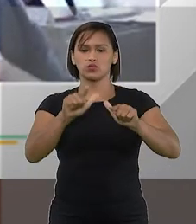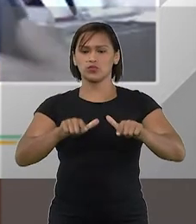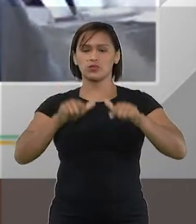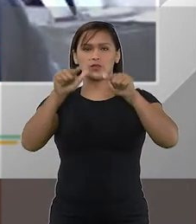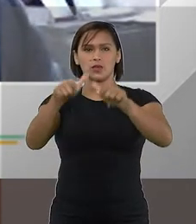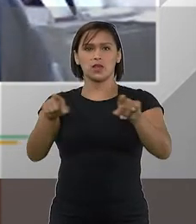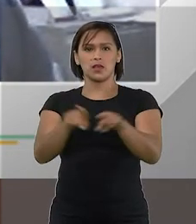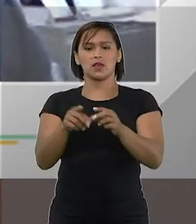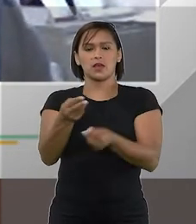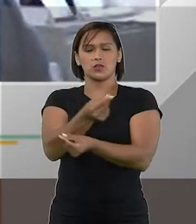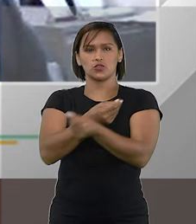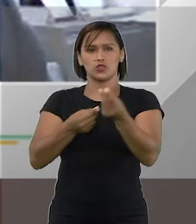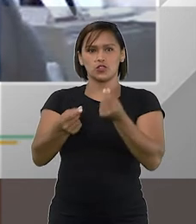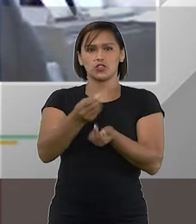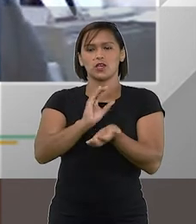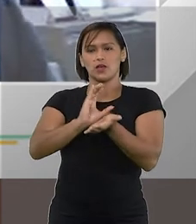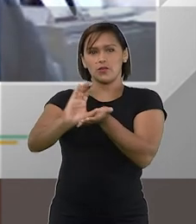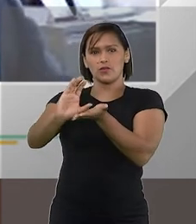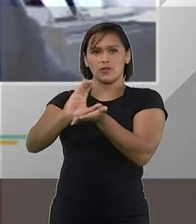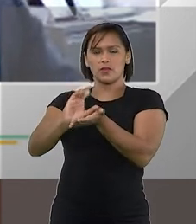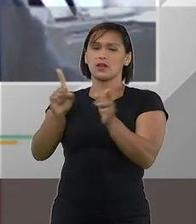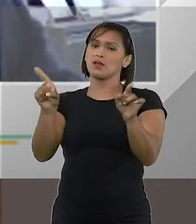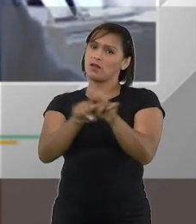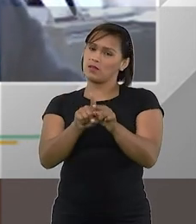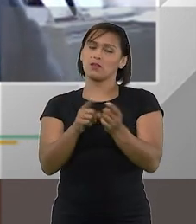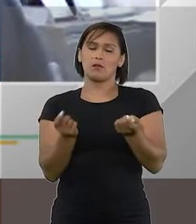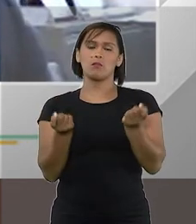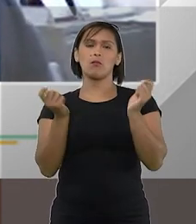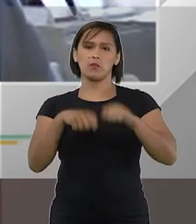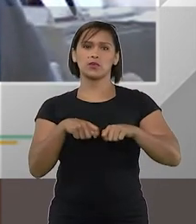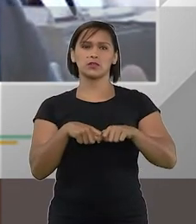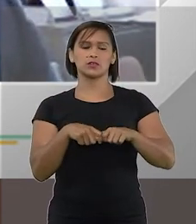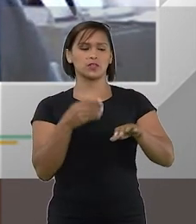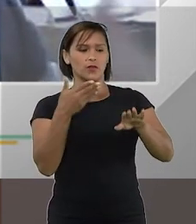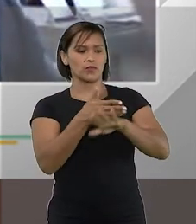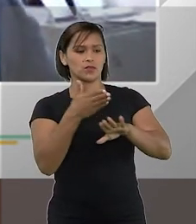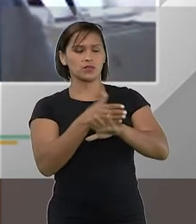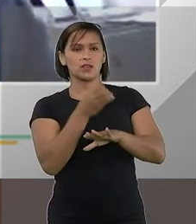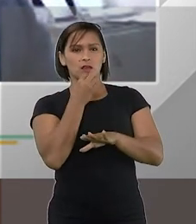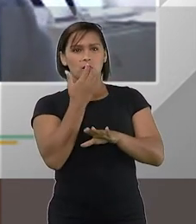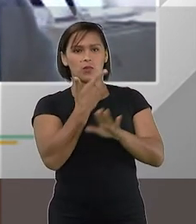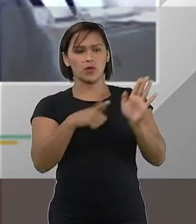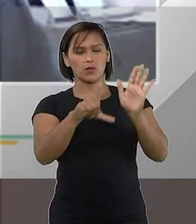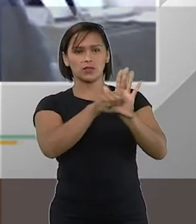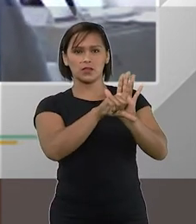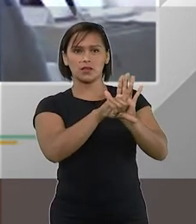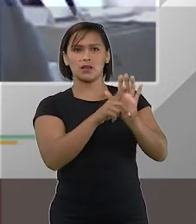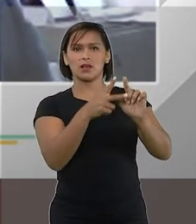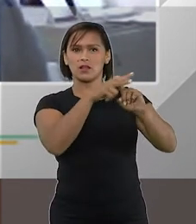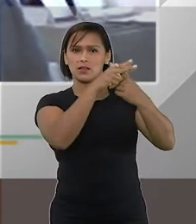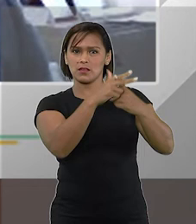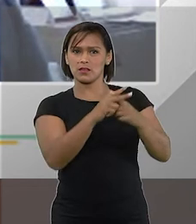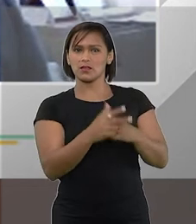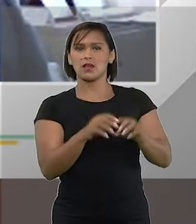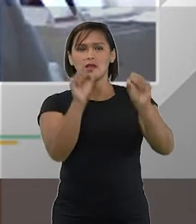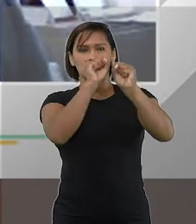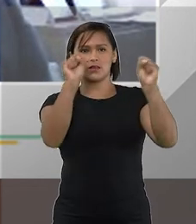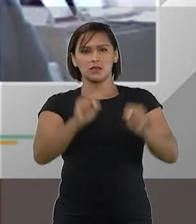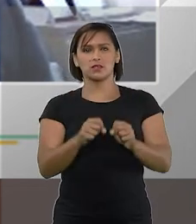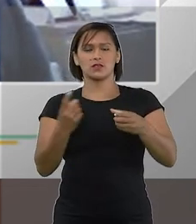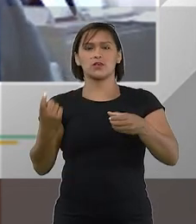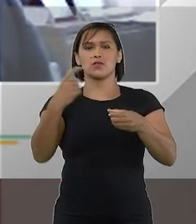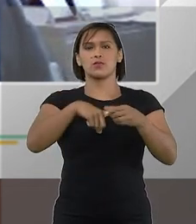serviços ela circula riquezas ela também portanto deveria se beneficiar desse